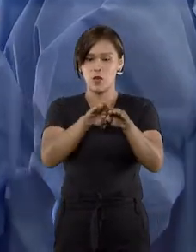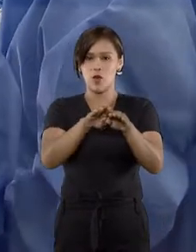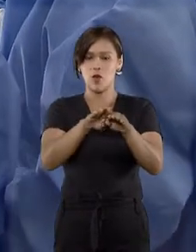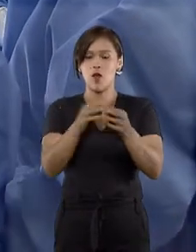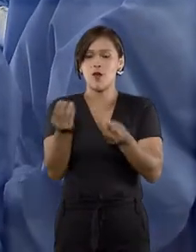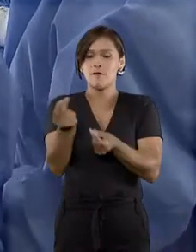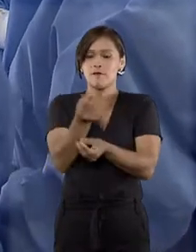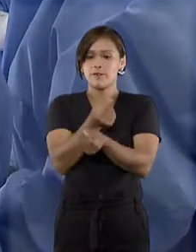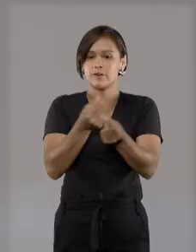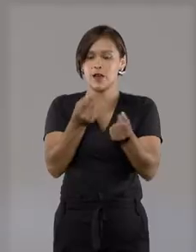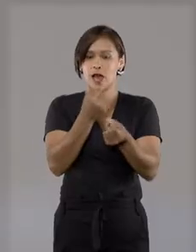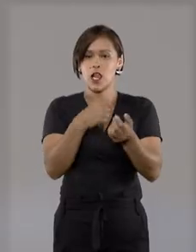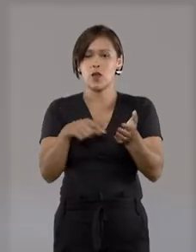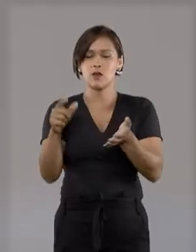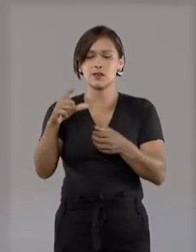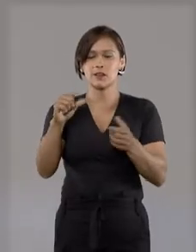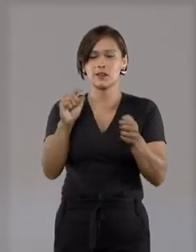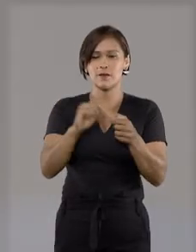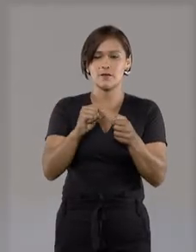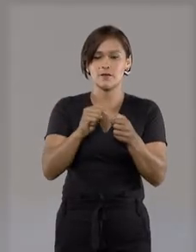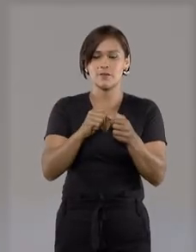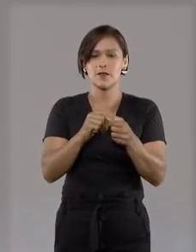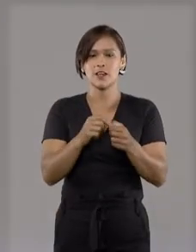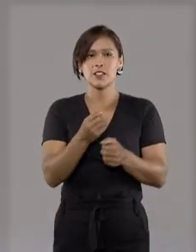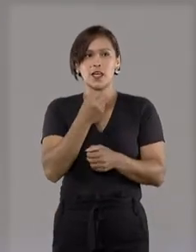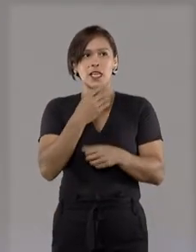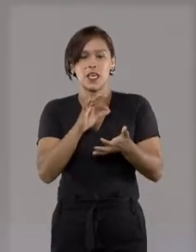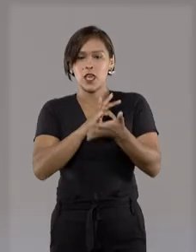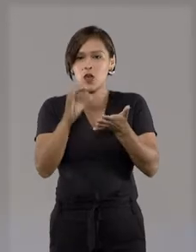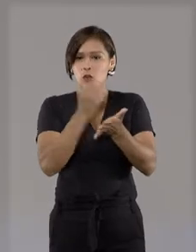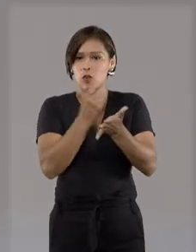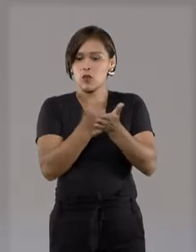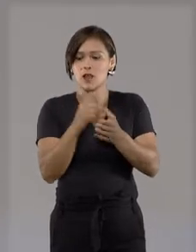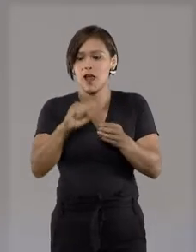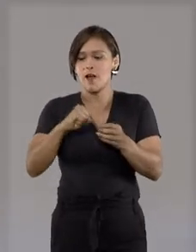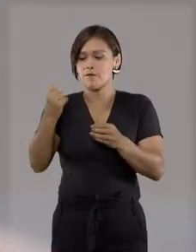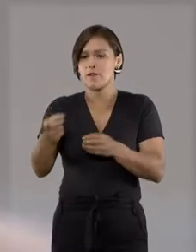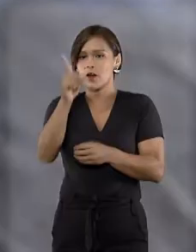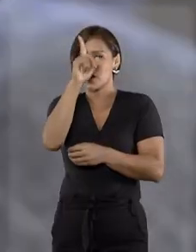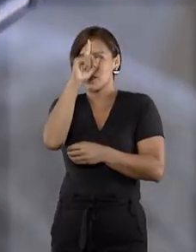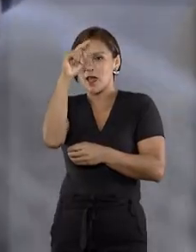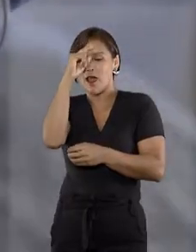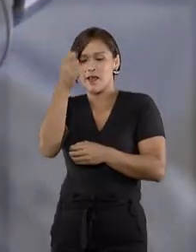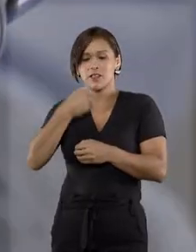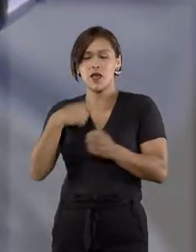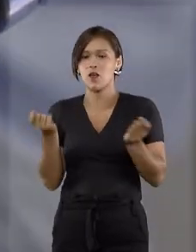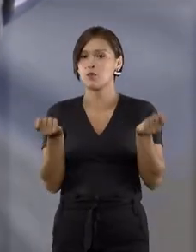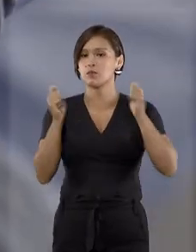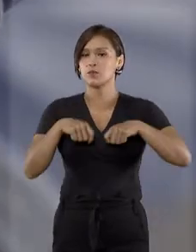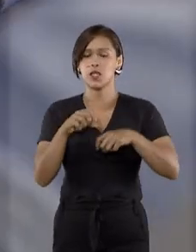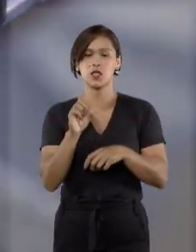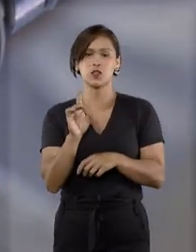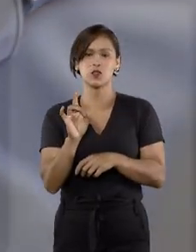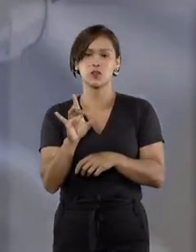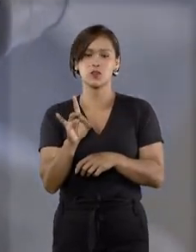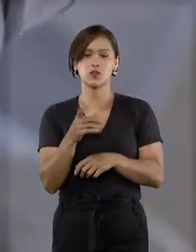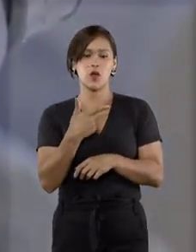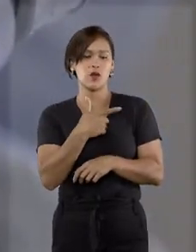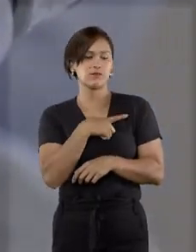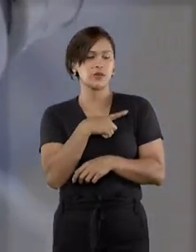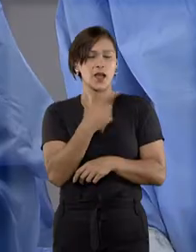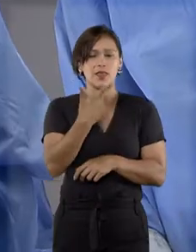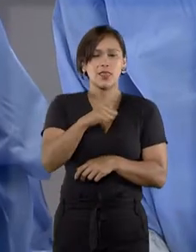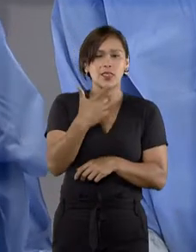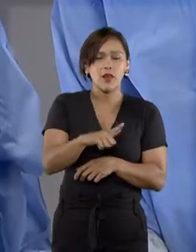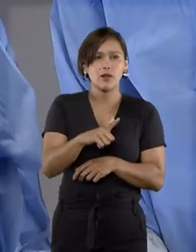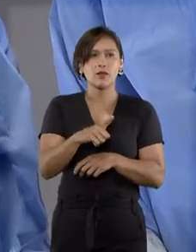despesas médico-hospitalares feitas por beneficiários de plano de saúde fora da rede credenciada é obrigatório somente em situações como a